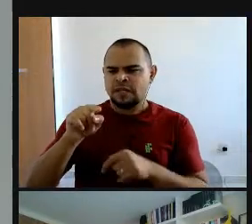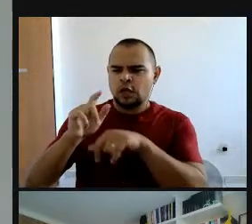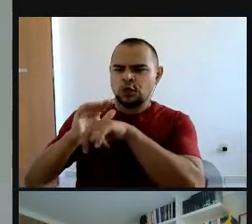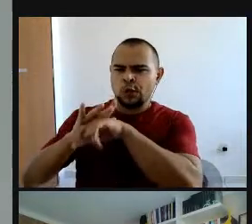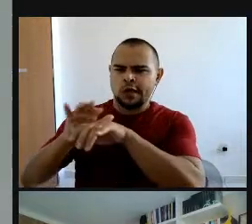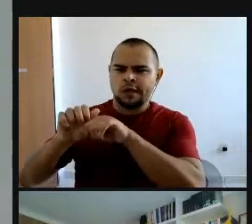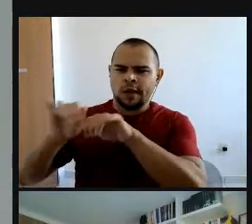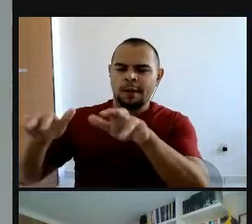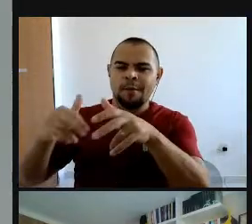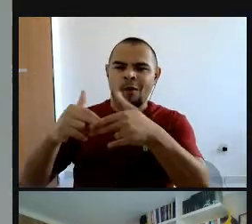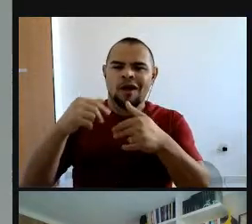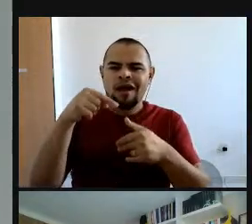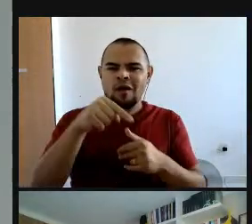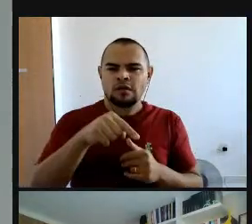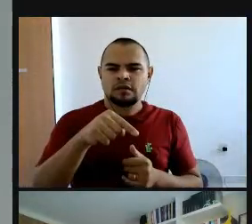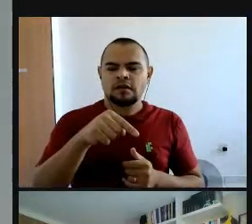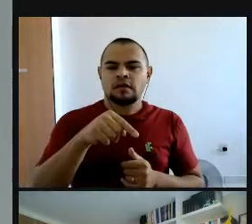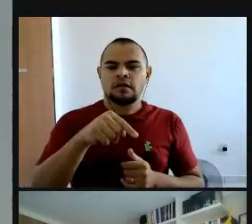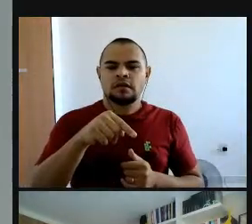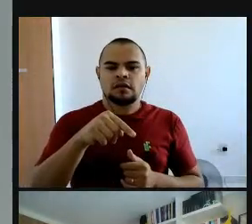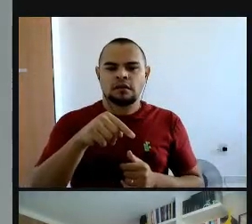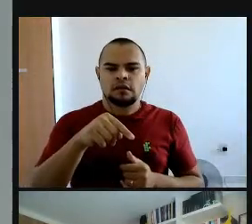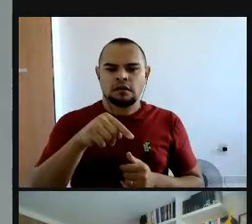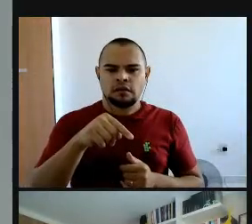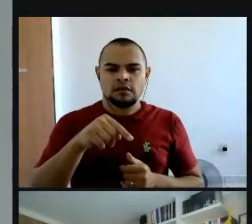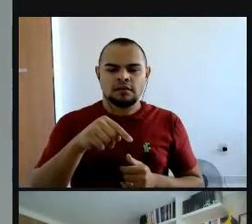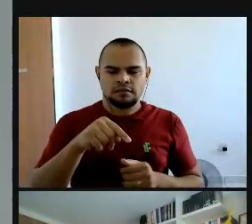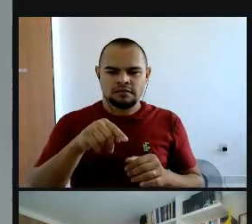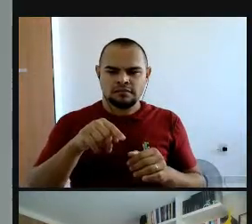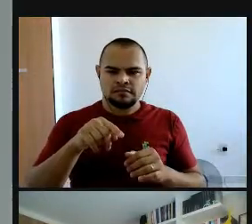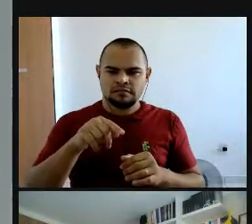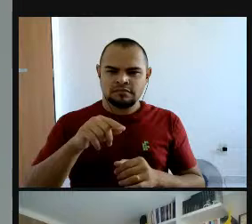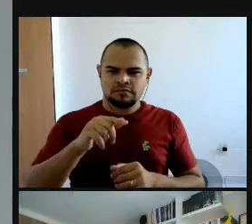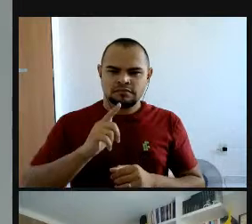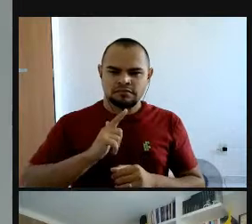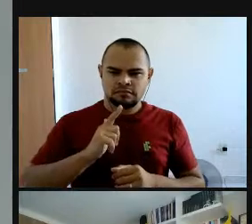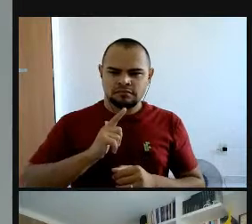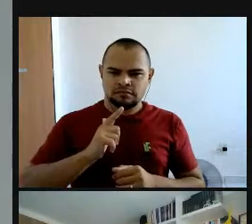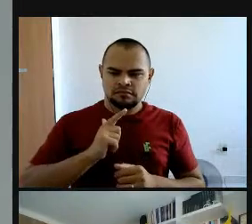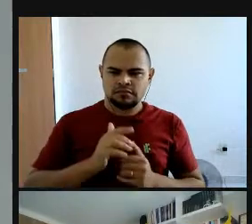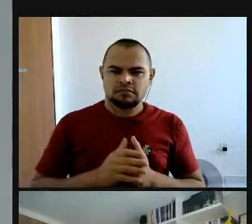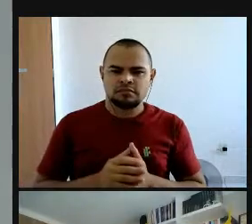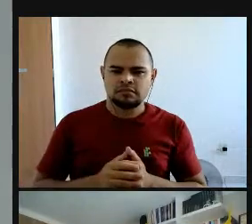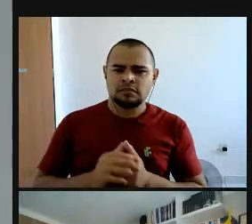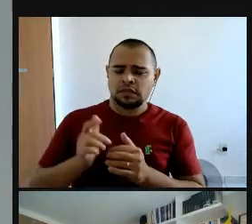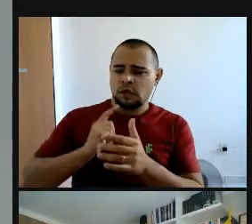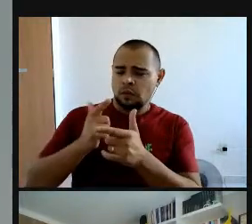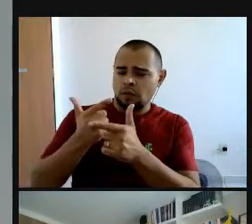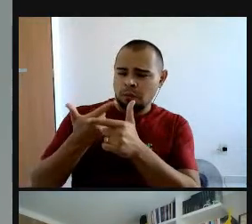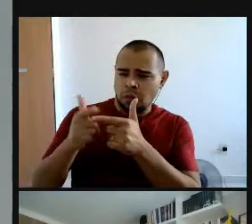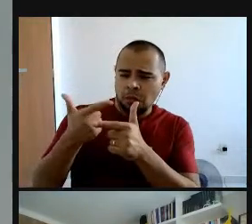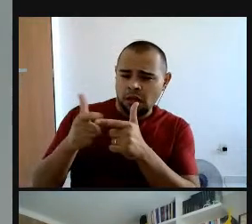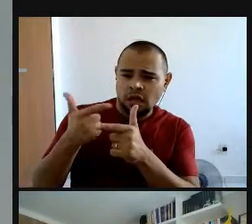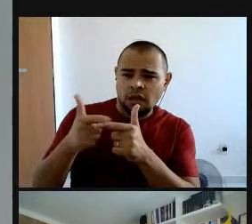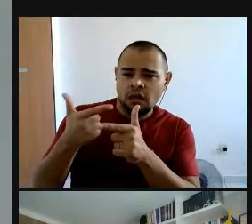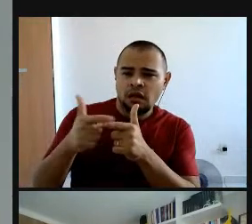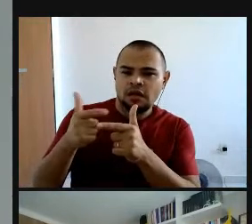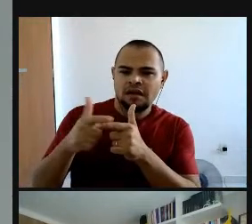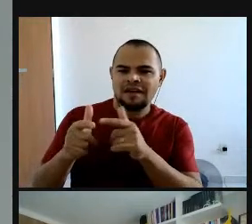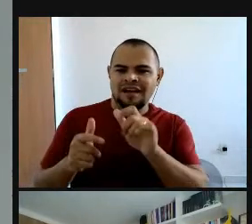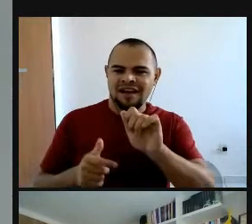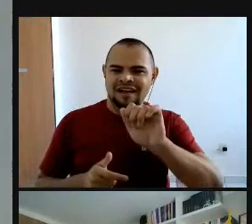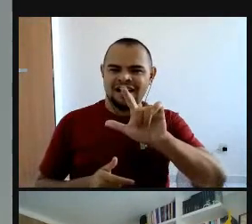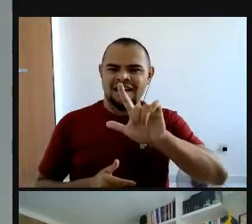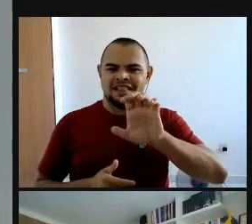comentário também aqui do Alexandre, né, que fala dos problemas, né, que o Alexandre